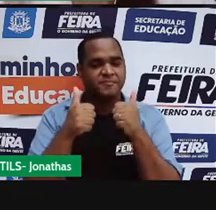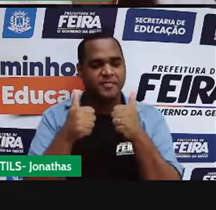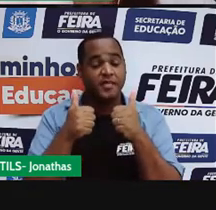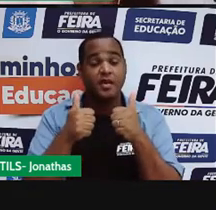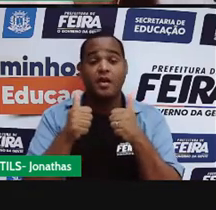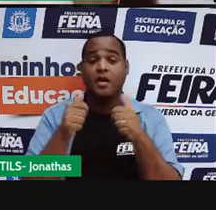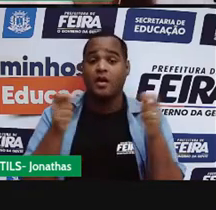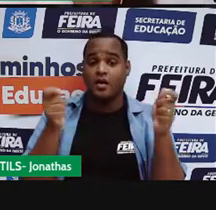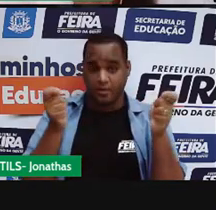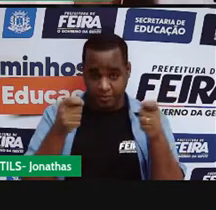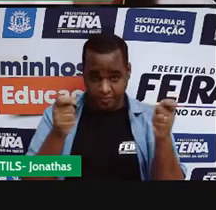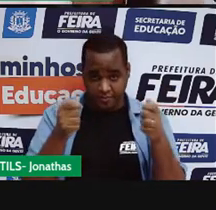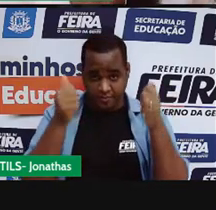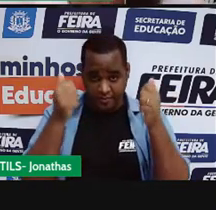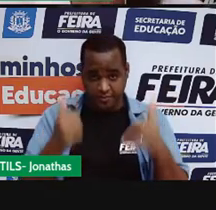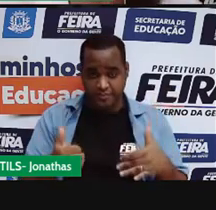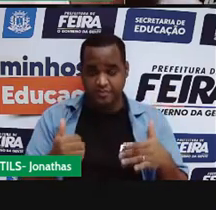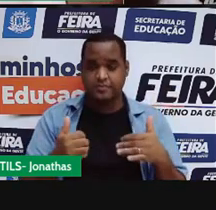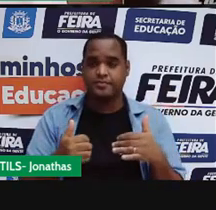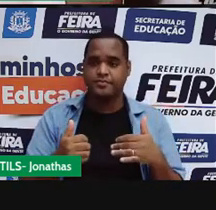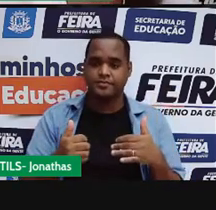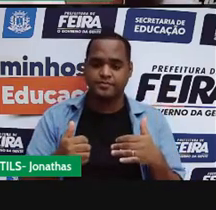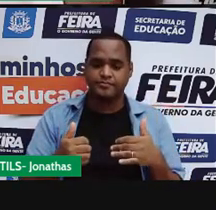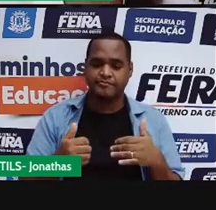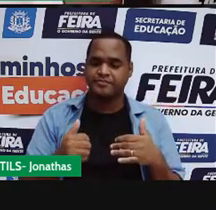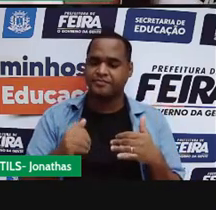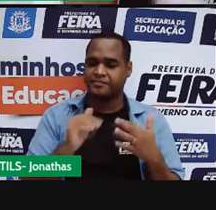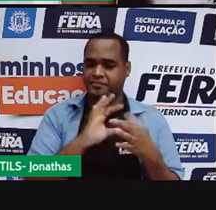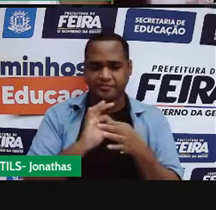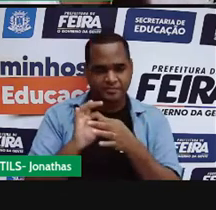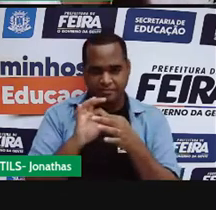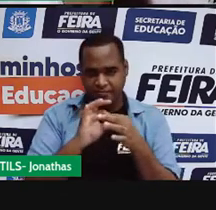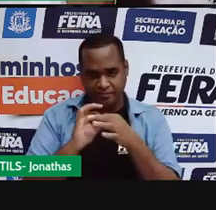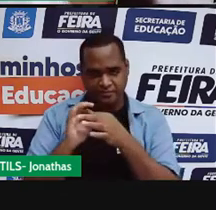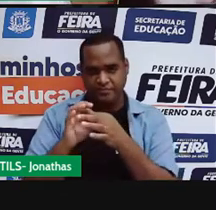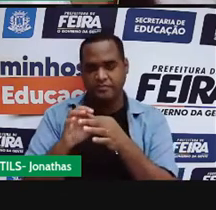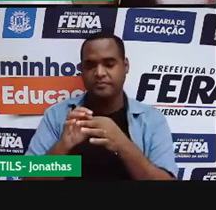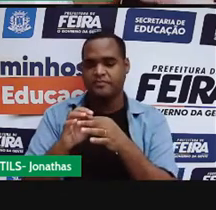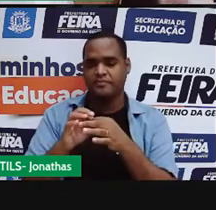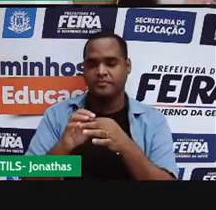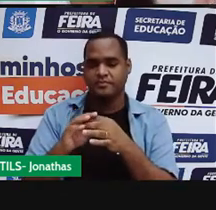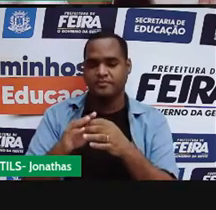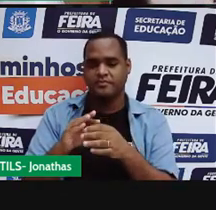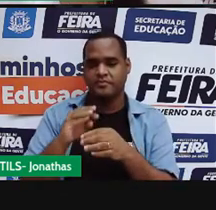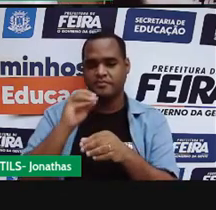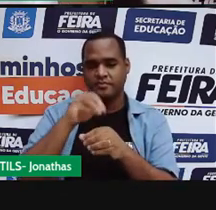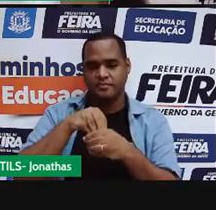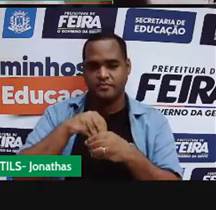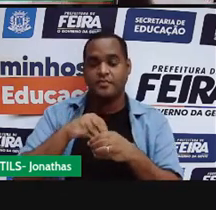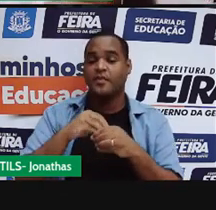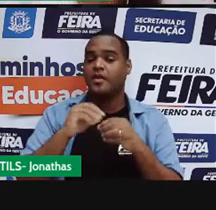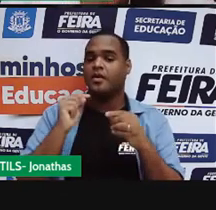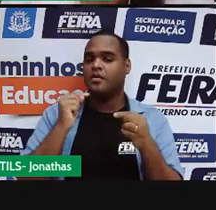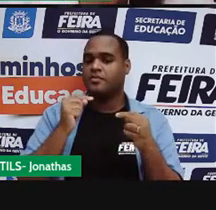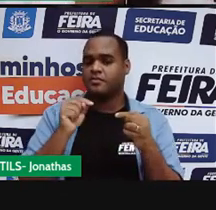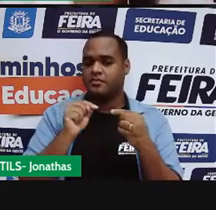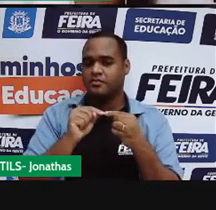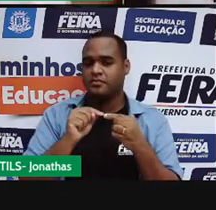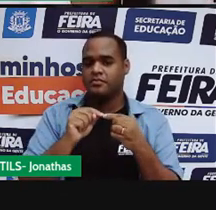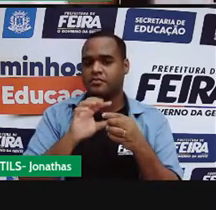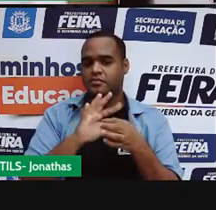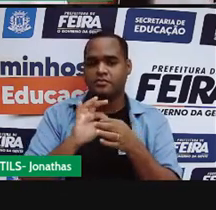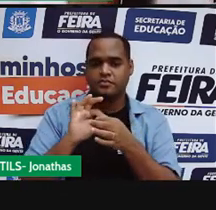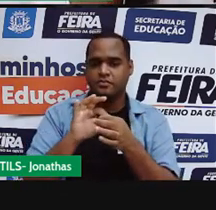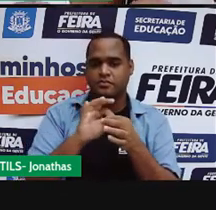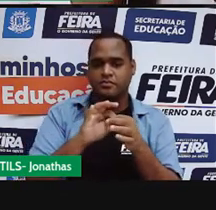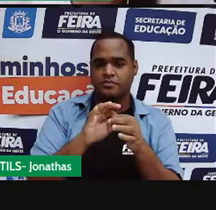matéria vai ter uma forma fixa. No caso do estado líquido, a gente tem os átomos ali próximos, interagindo entre si, não estão grudados como